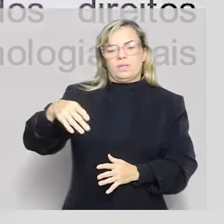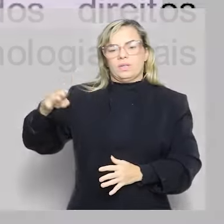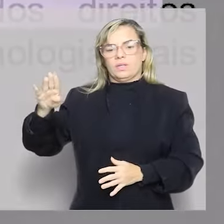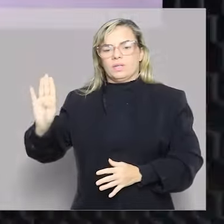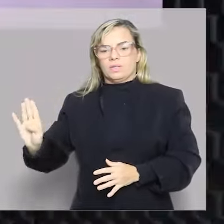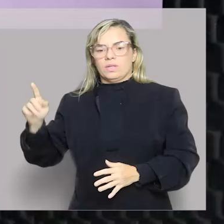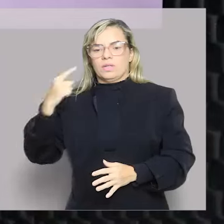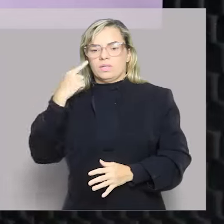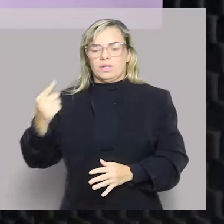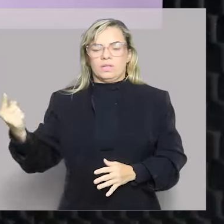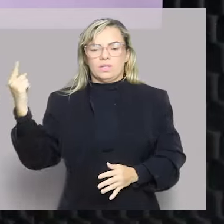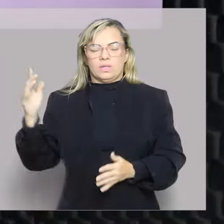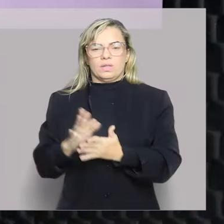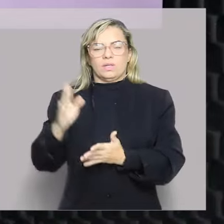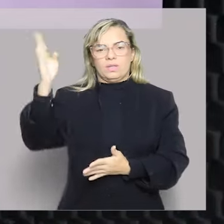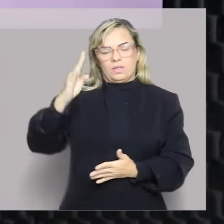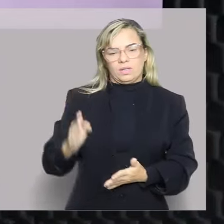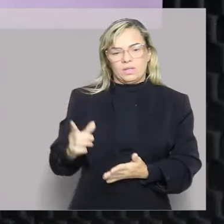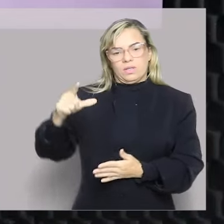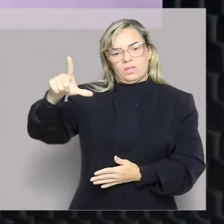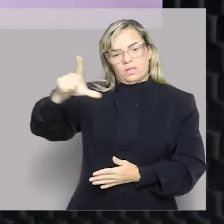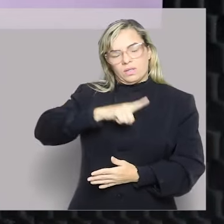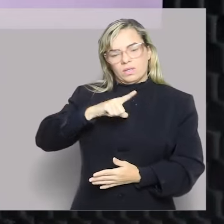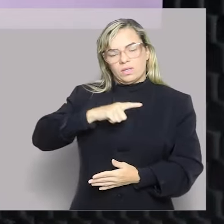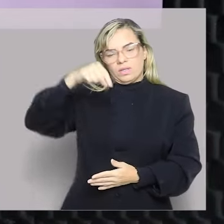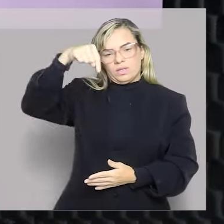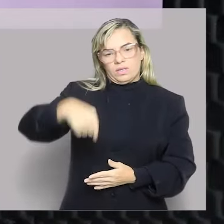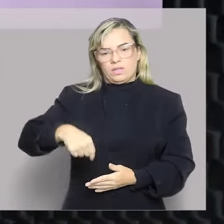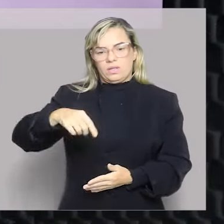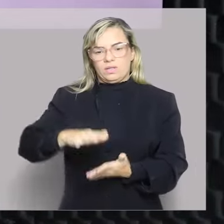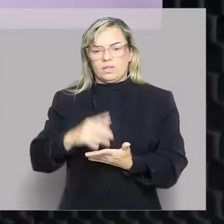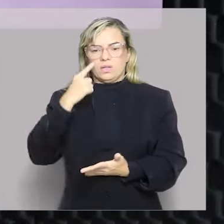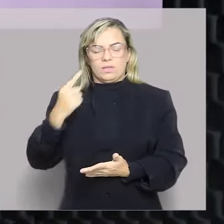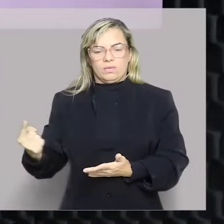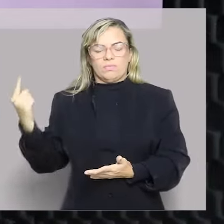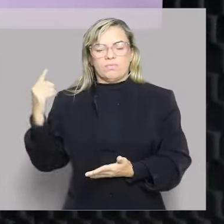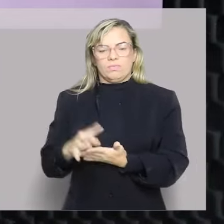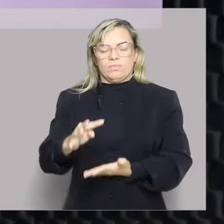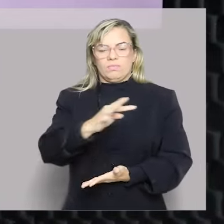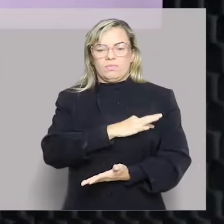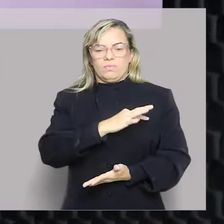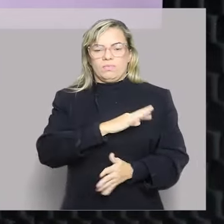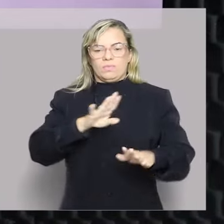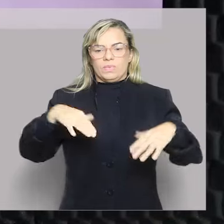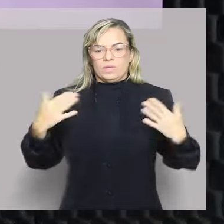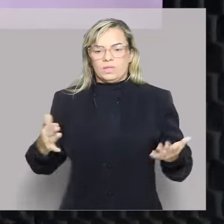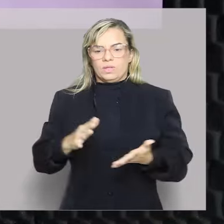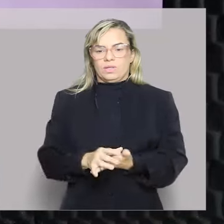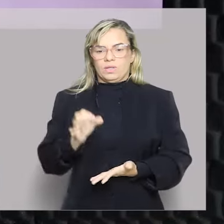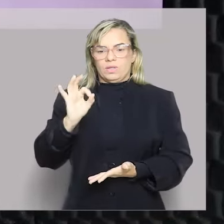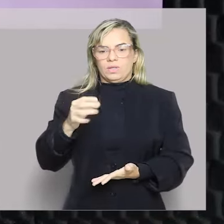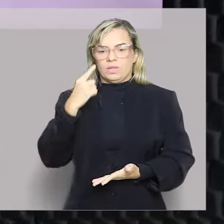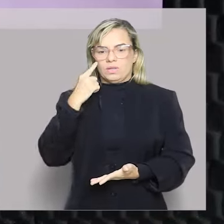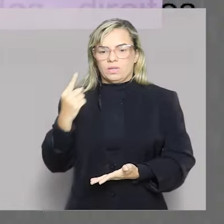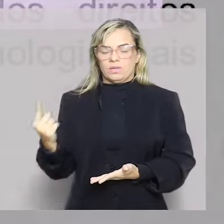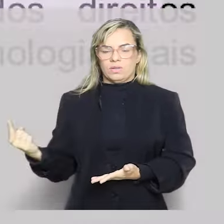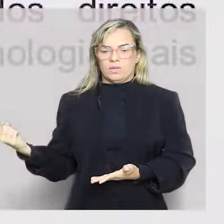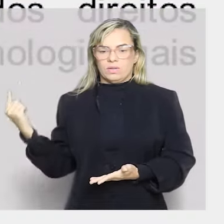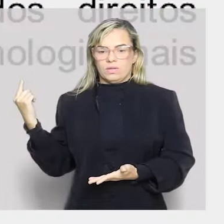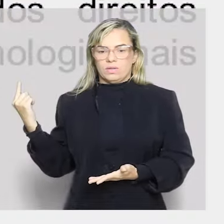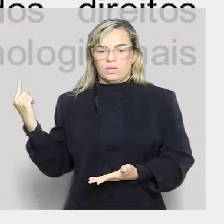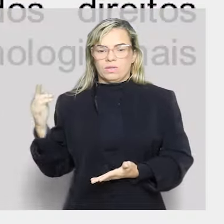para o direito positivo brasileiro, para o direito que existe no Brasil. O nome mais técnico, o nome mais correto, é chamar de